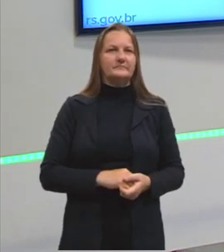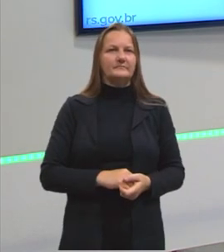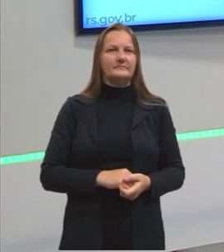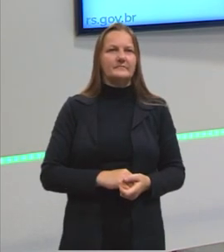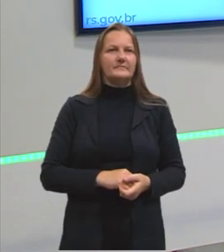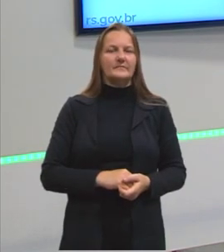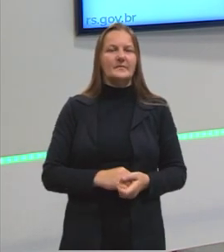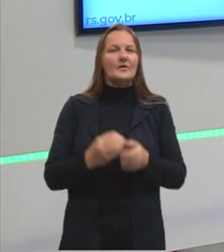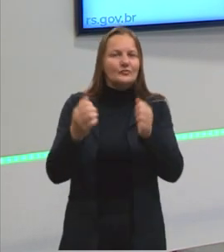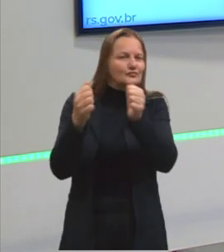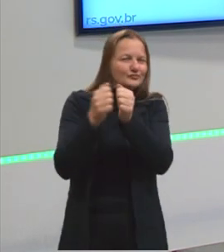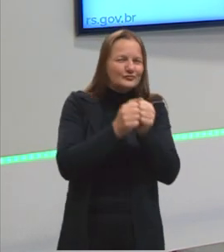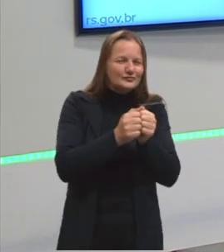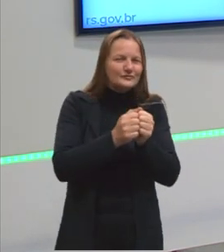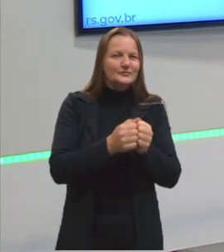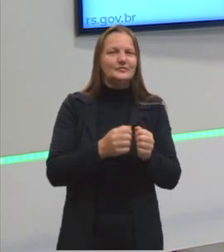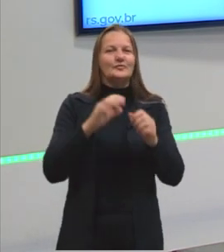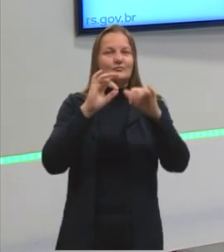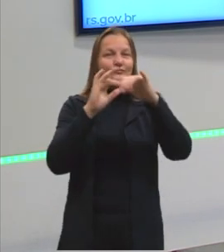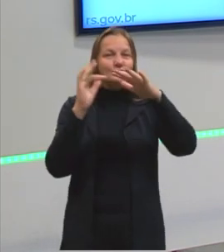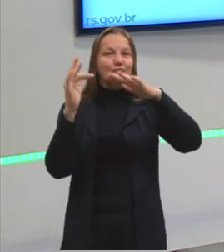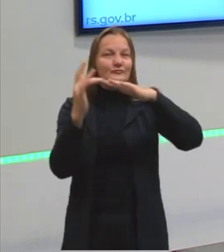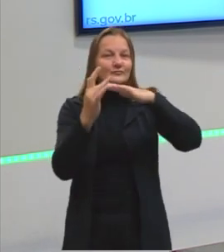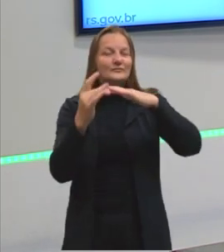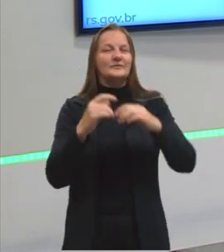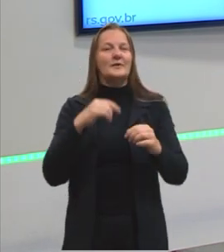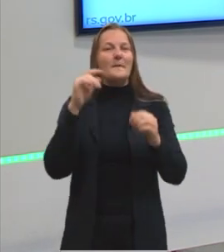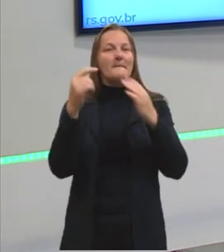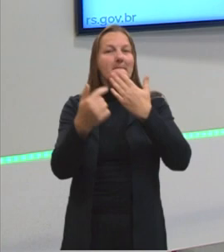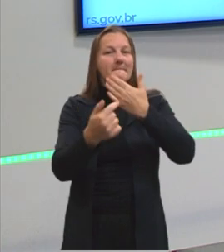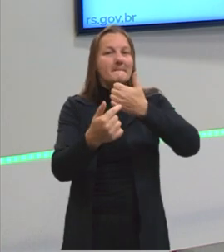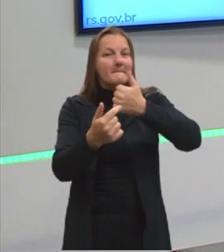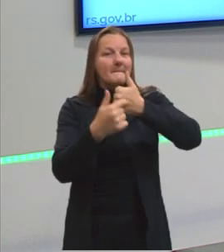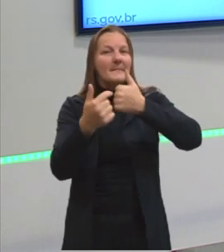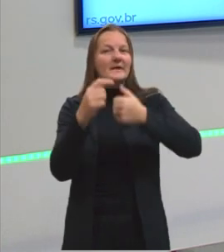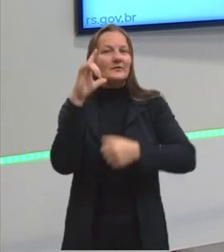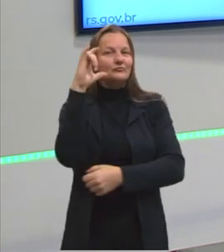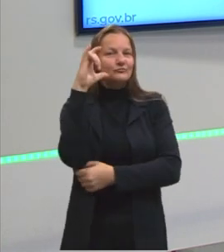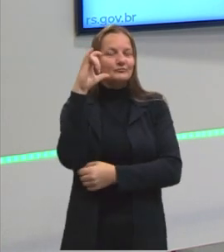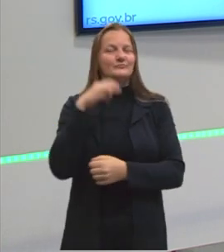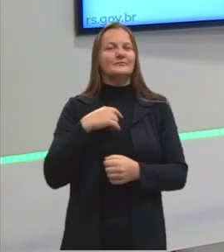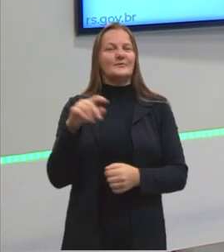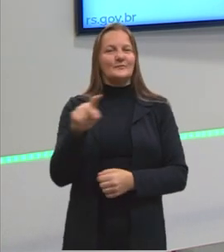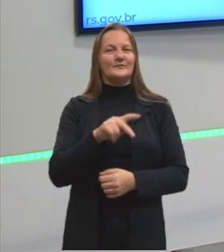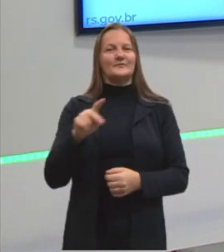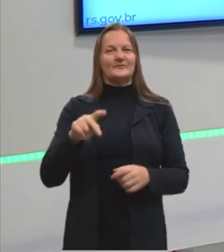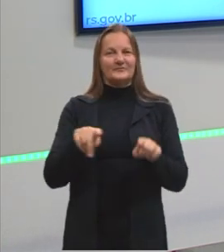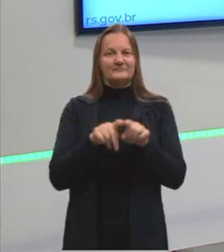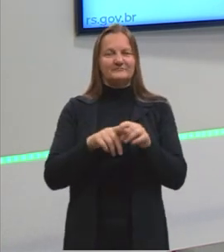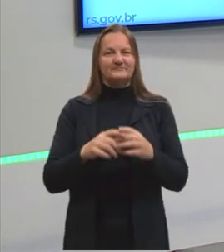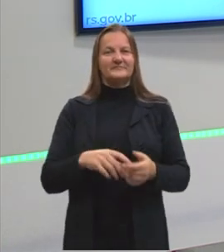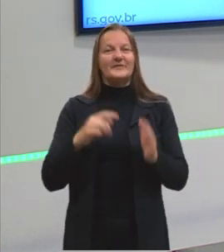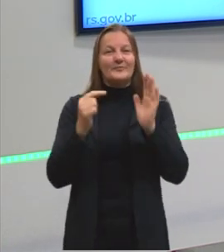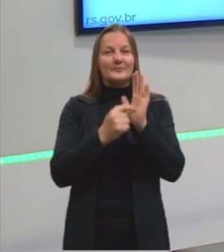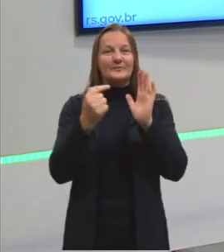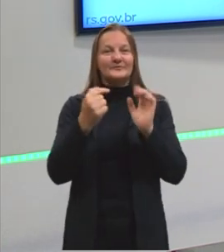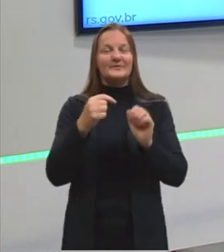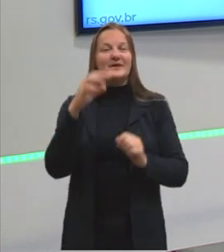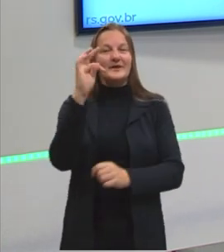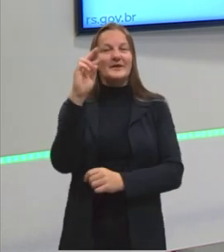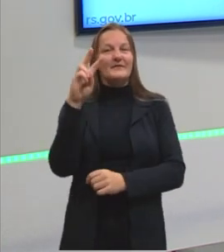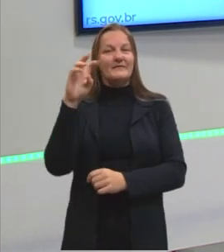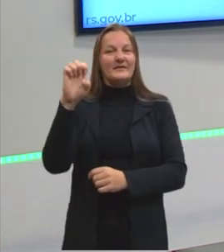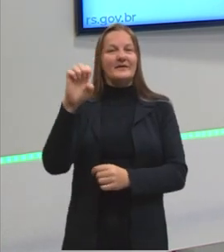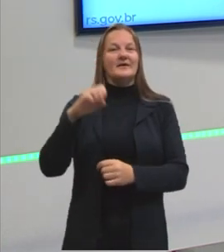acompanhem a gente nas redes sociais, marca o meu Instagram, marca o Instagram dos professores, marca a TVE,